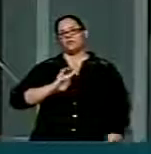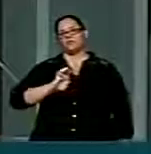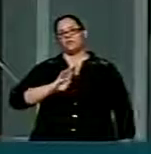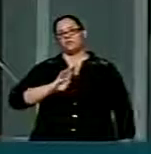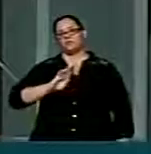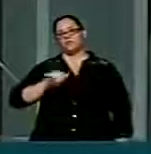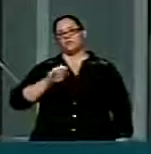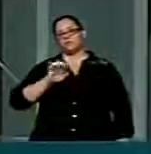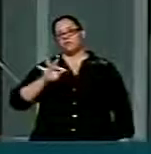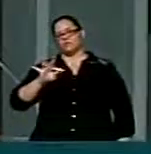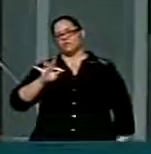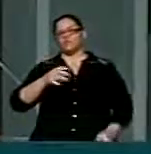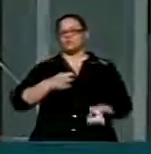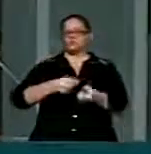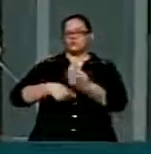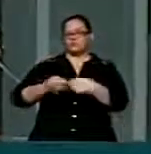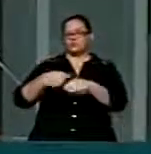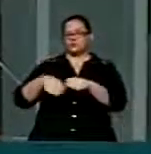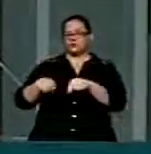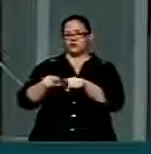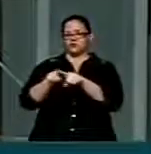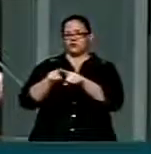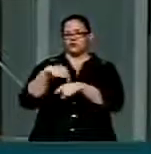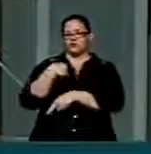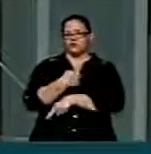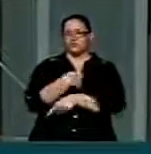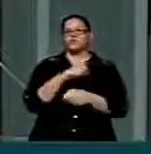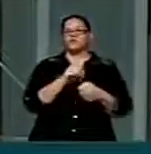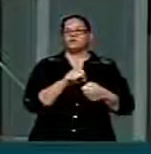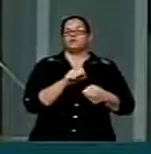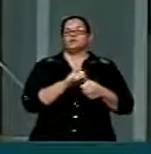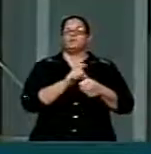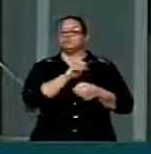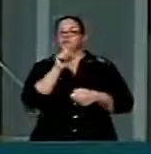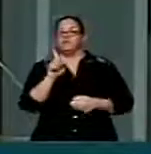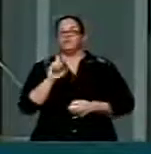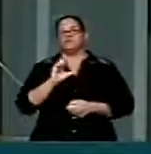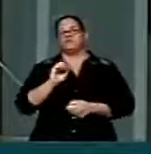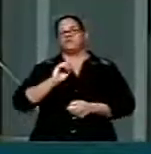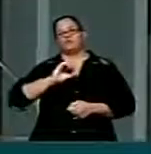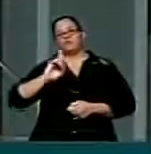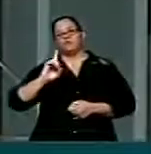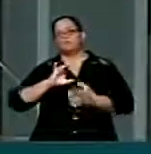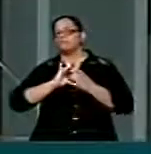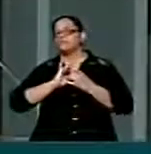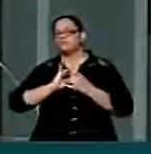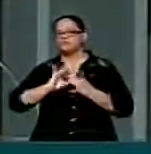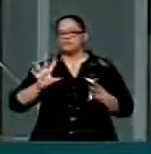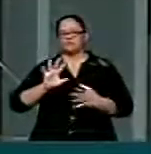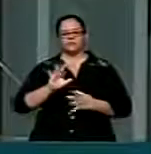negociação que foi autorizada pelo Cade e que finalmente...